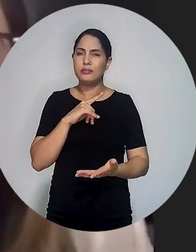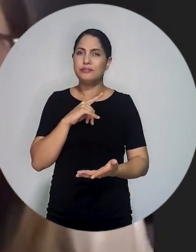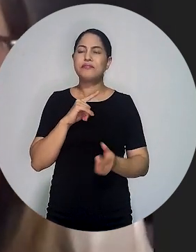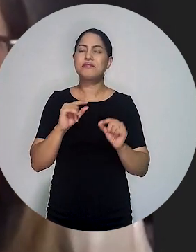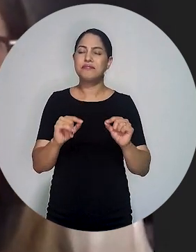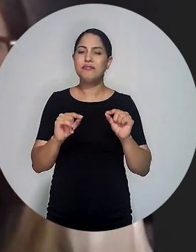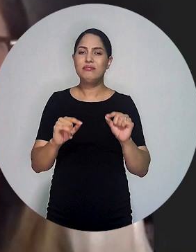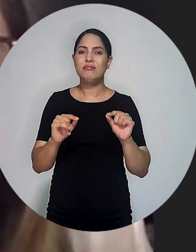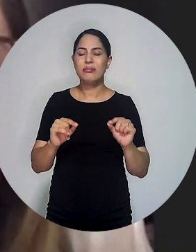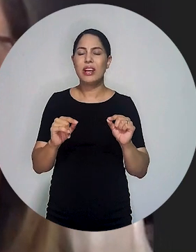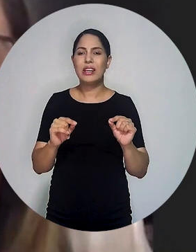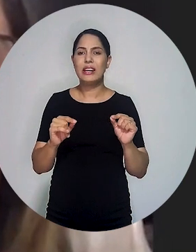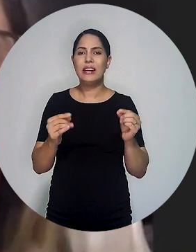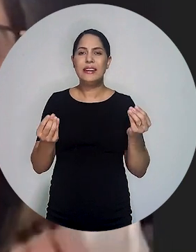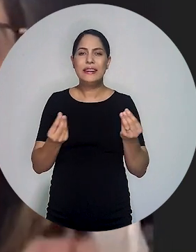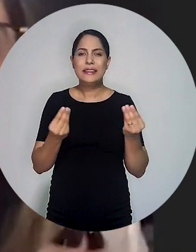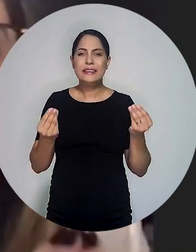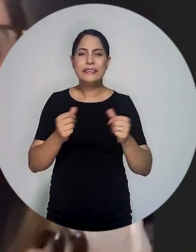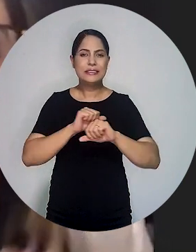foram, assim,